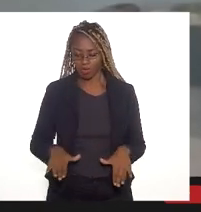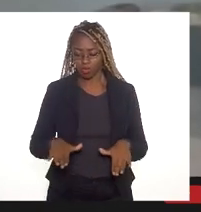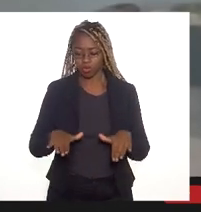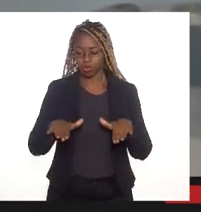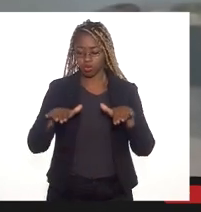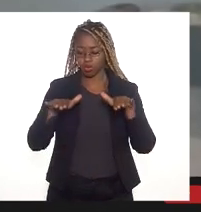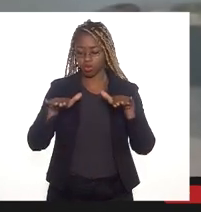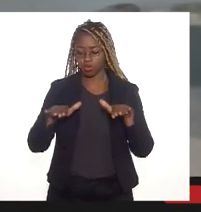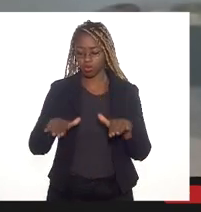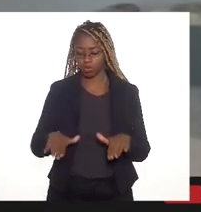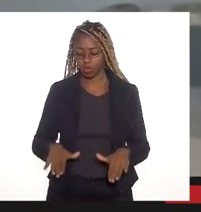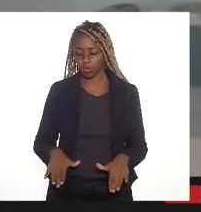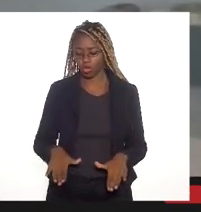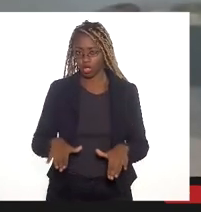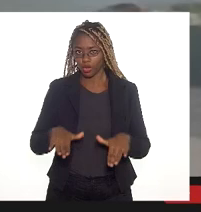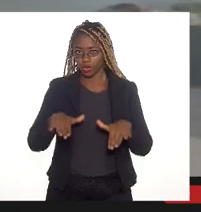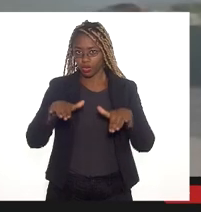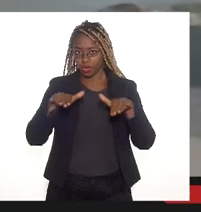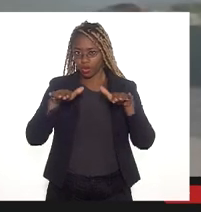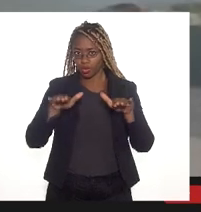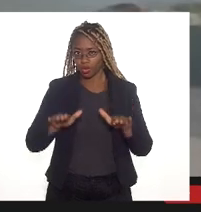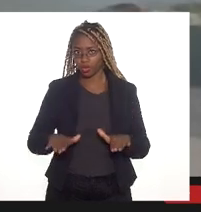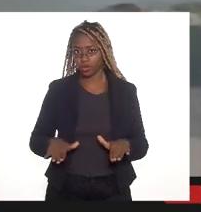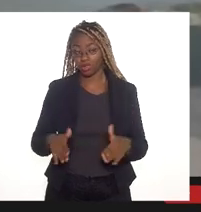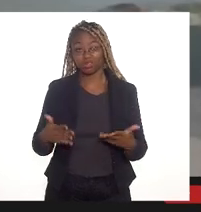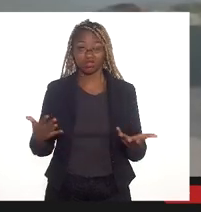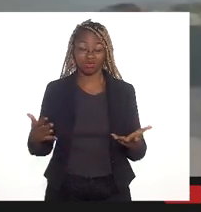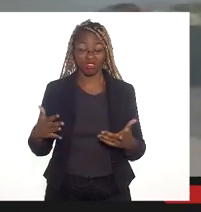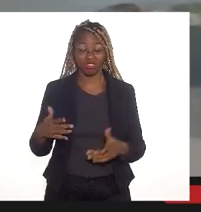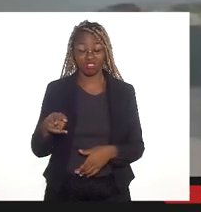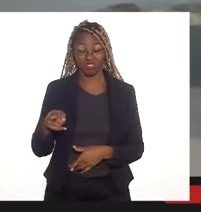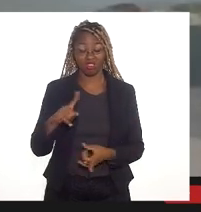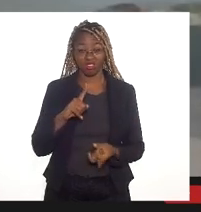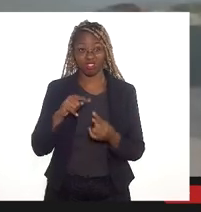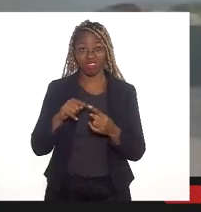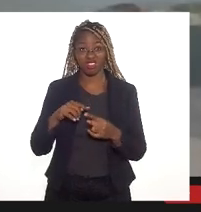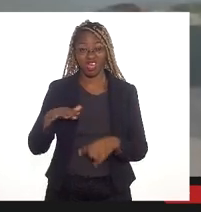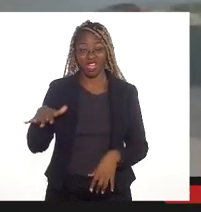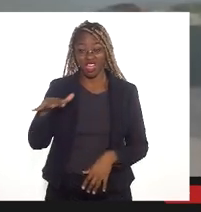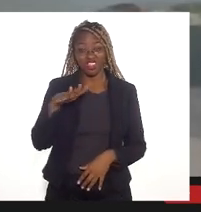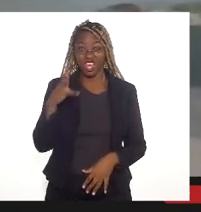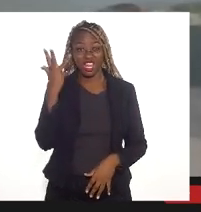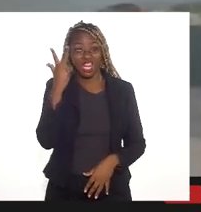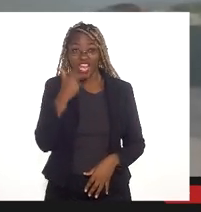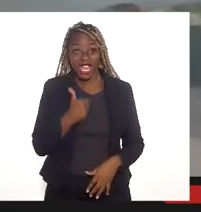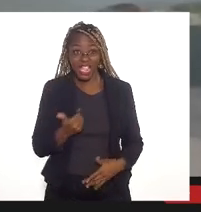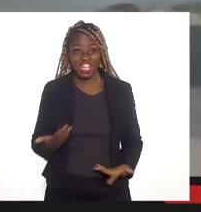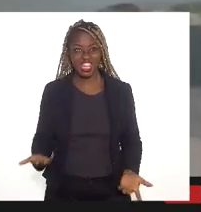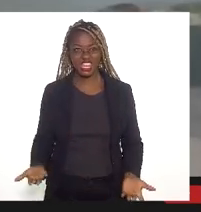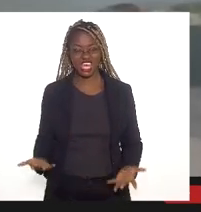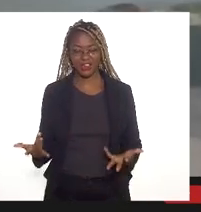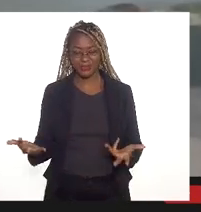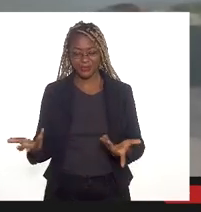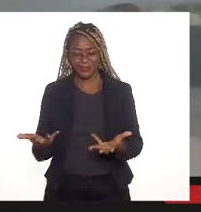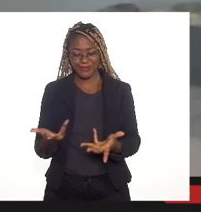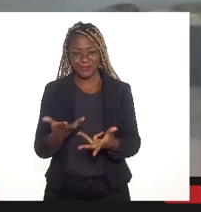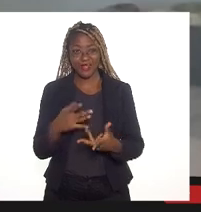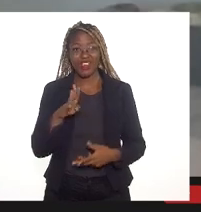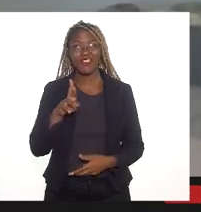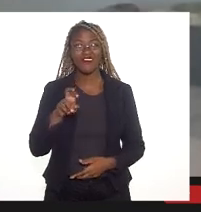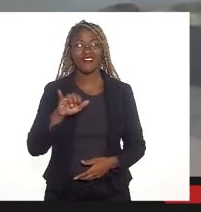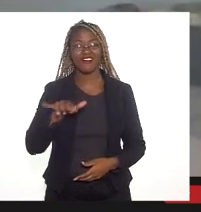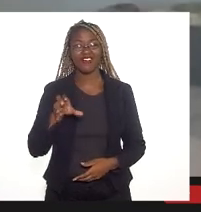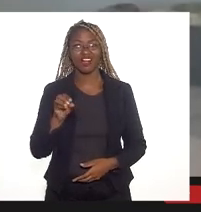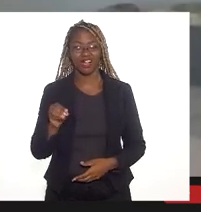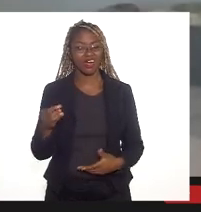alagados. E é uma região, ecologicamente falando, linda. É aquela vegetação de brejo, em